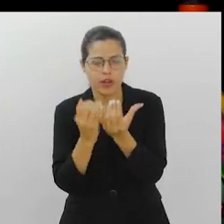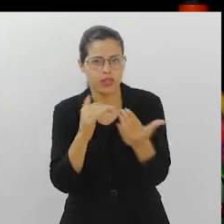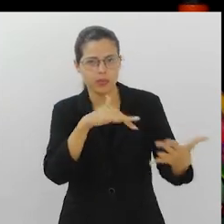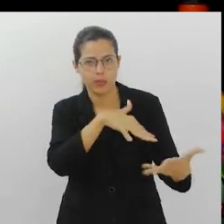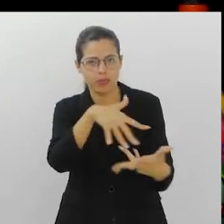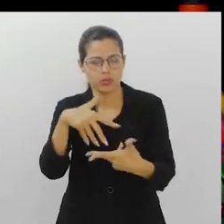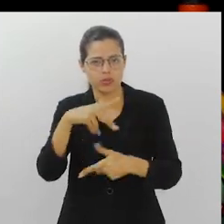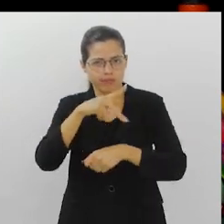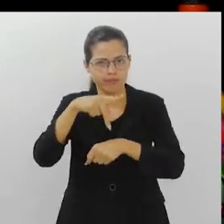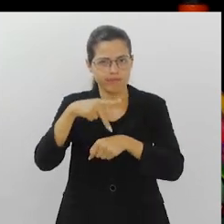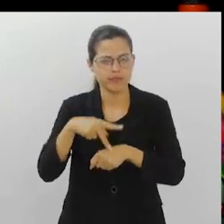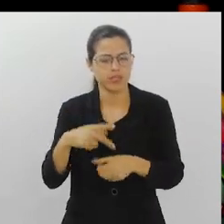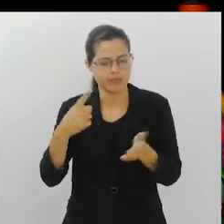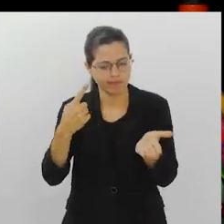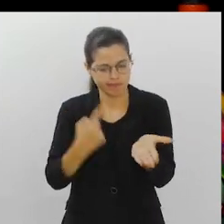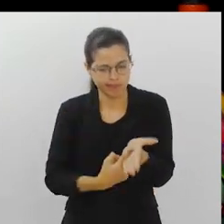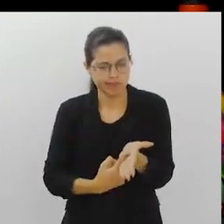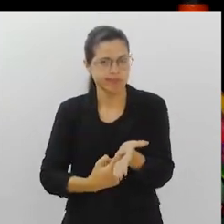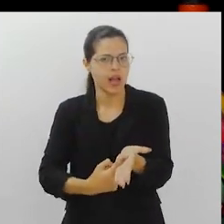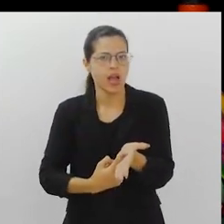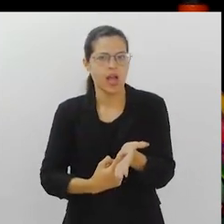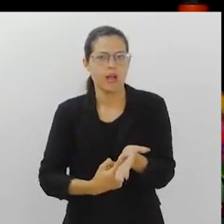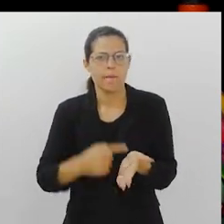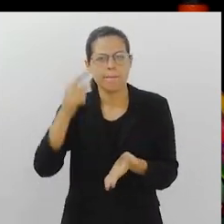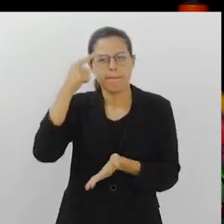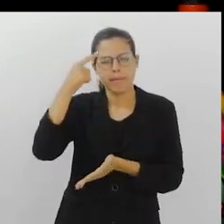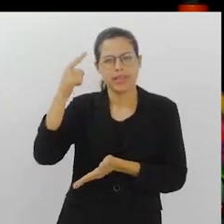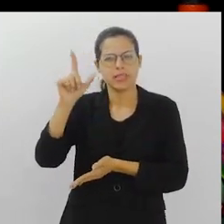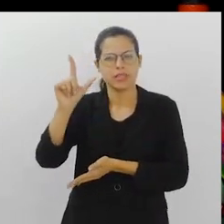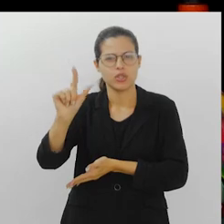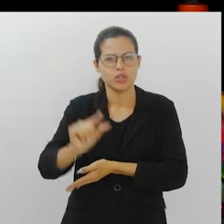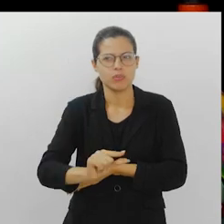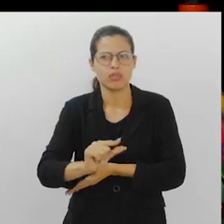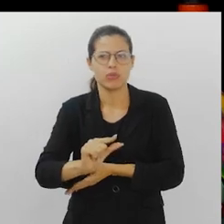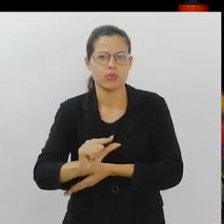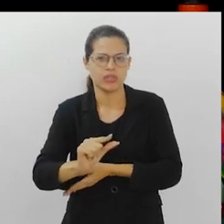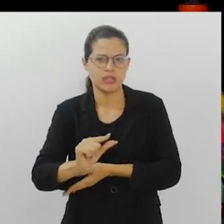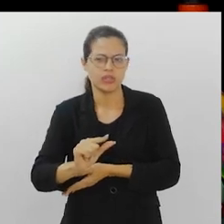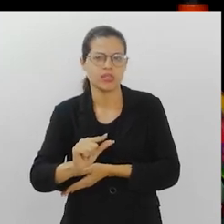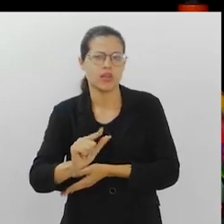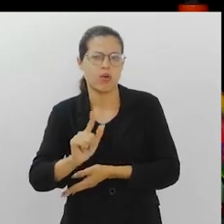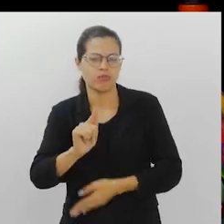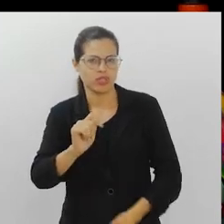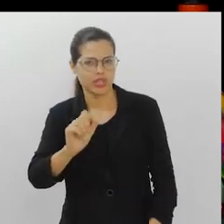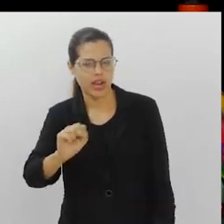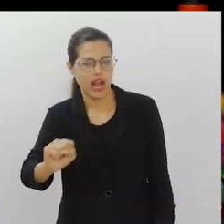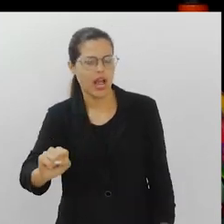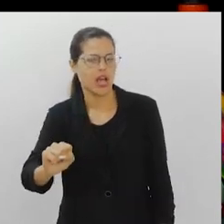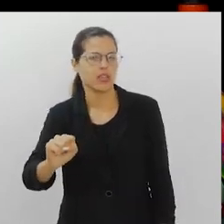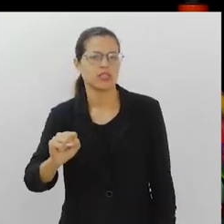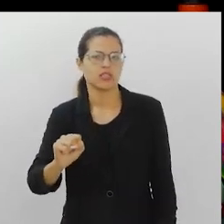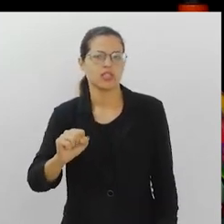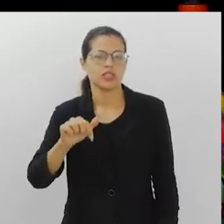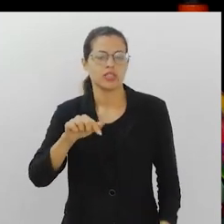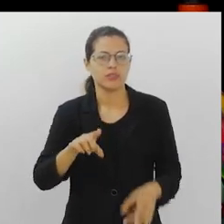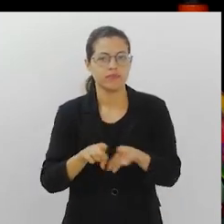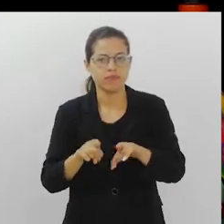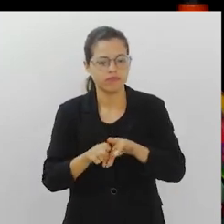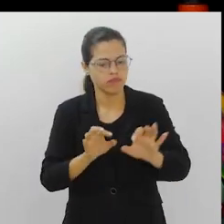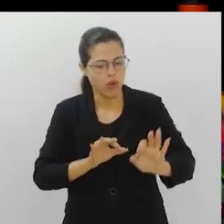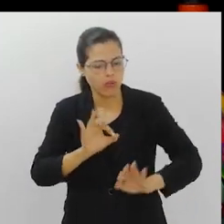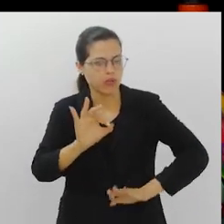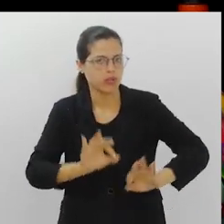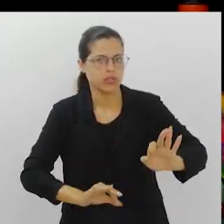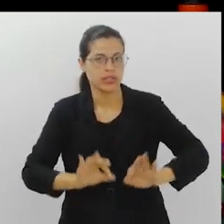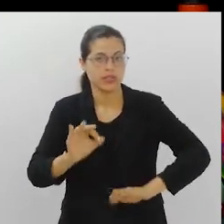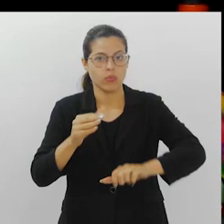se alinham dentro de um pacto global que pensa em diminuição de emissão de gases, reorganização das